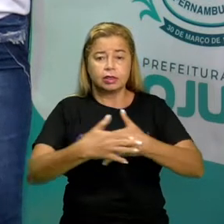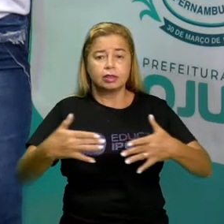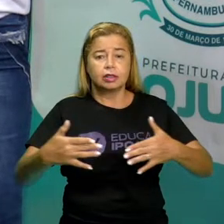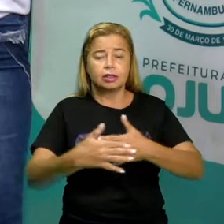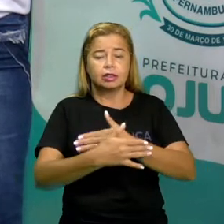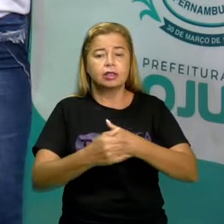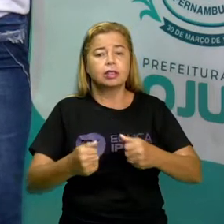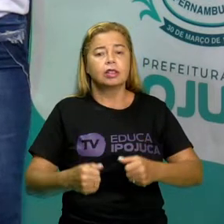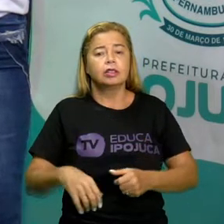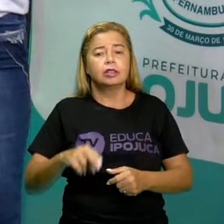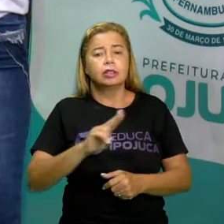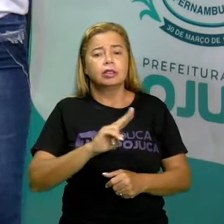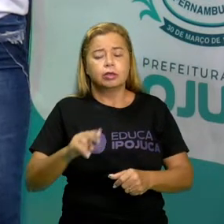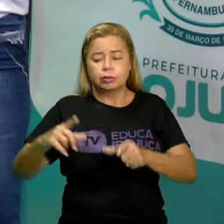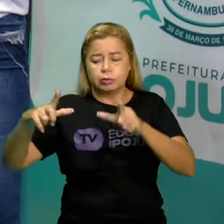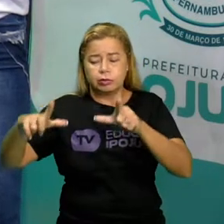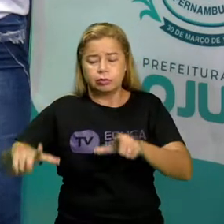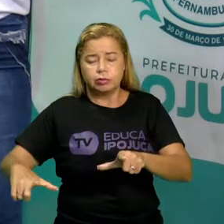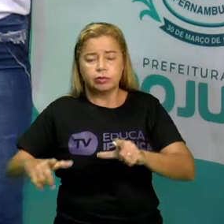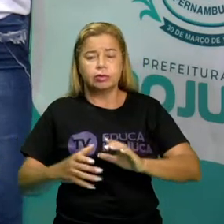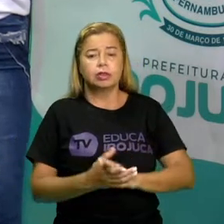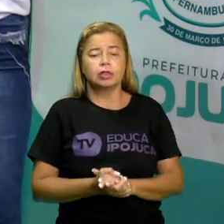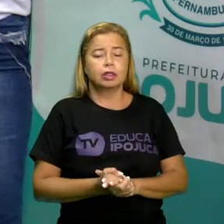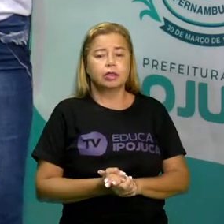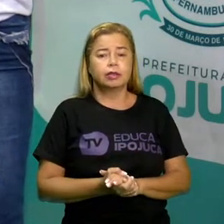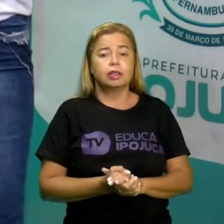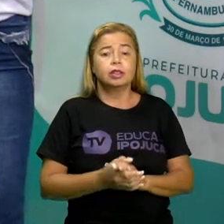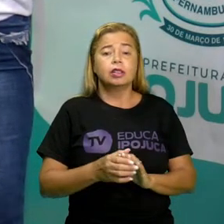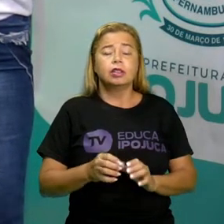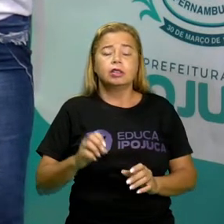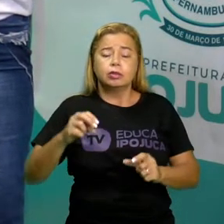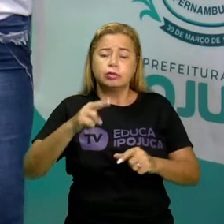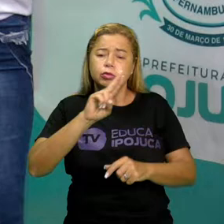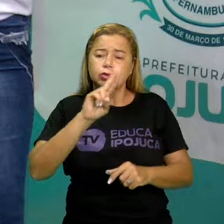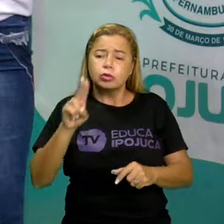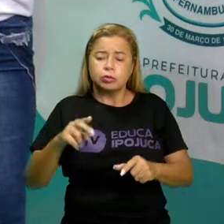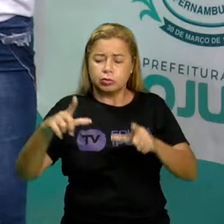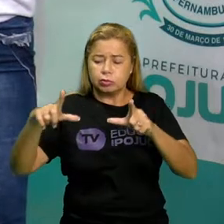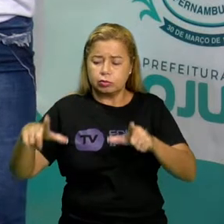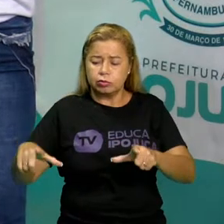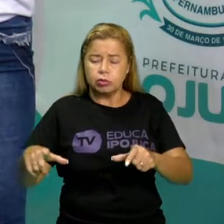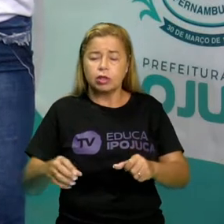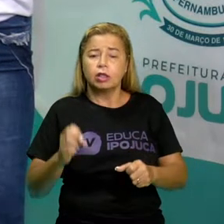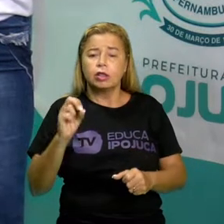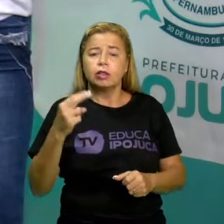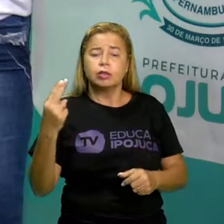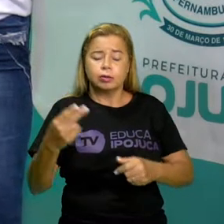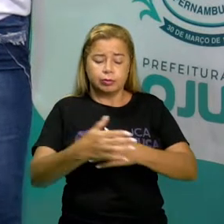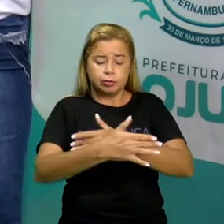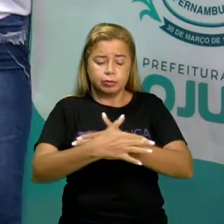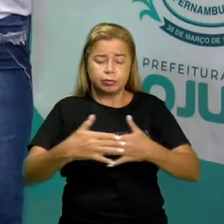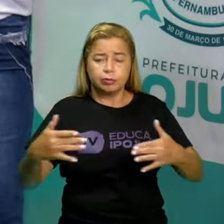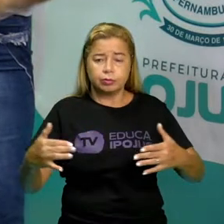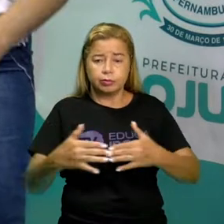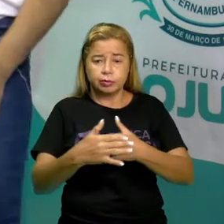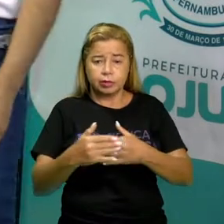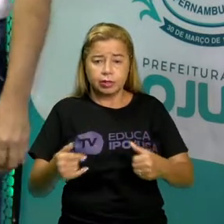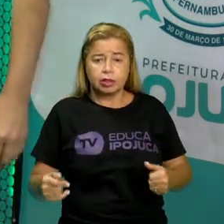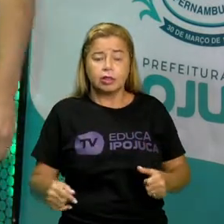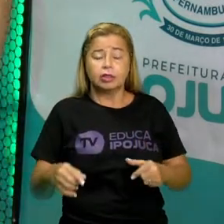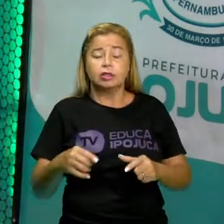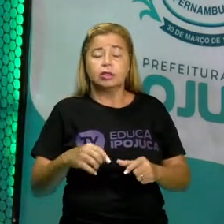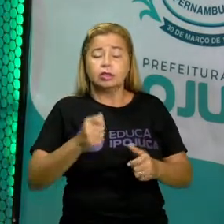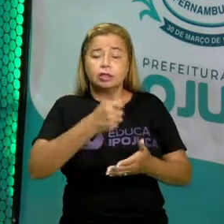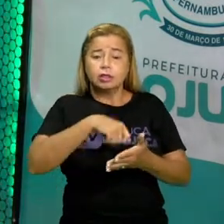Isso de um lugar. E o nome de lugares ou de cidades são escritos com iniciais maiúsculas.